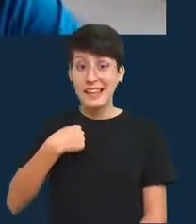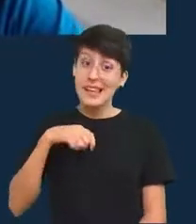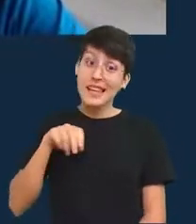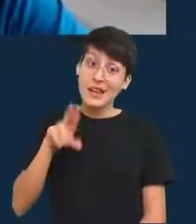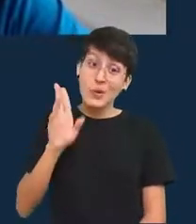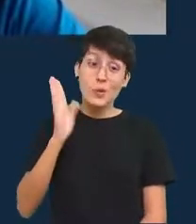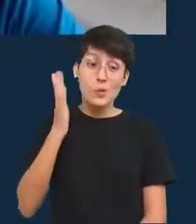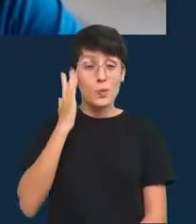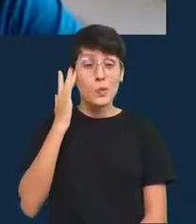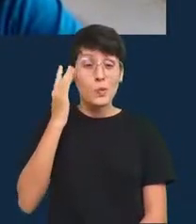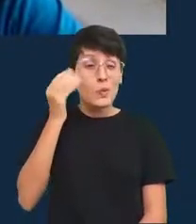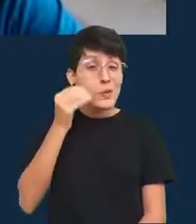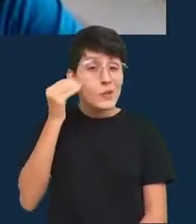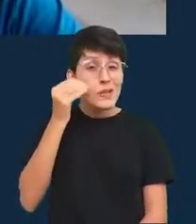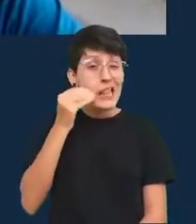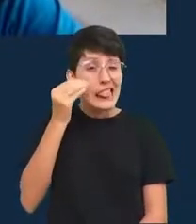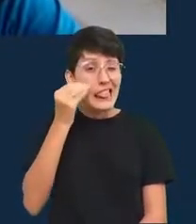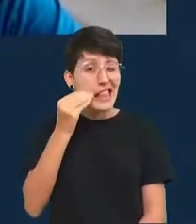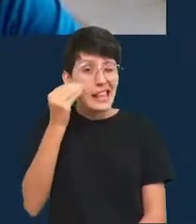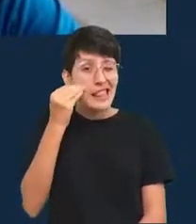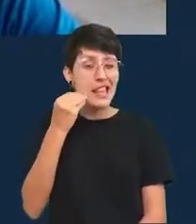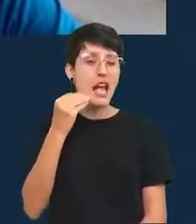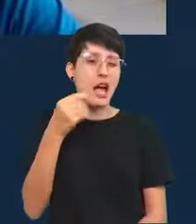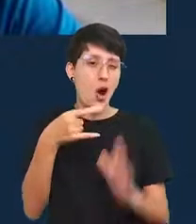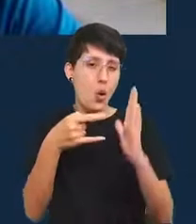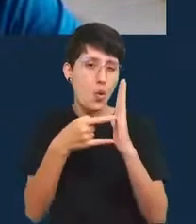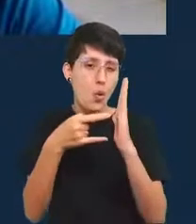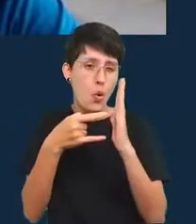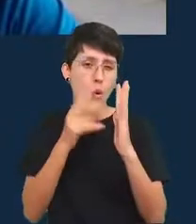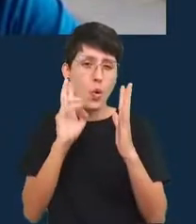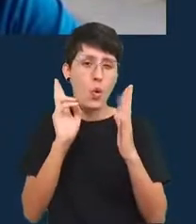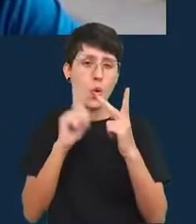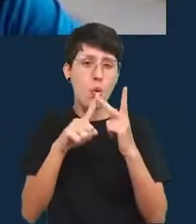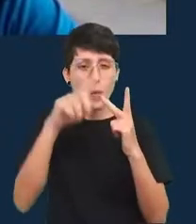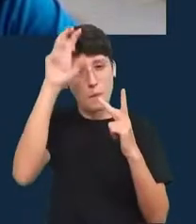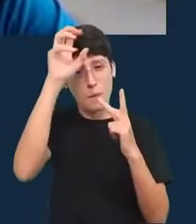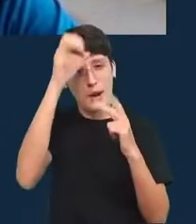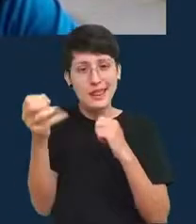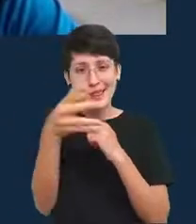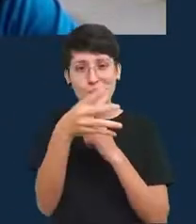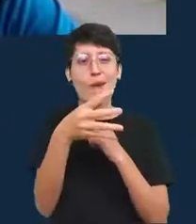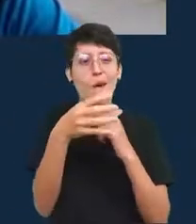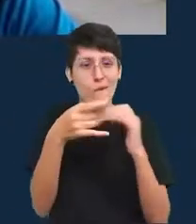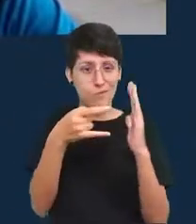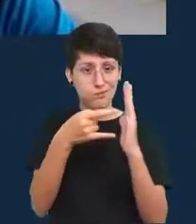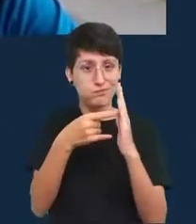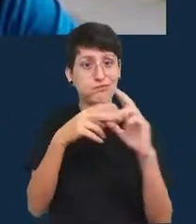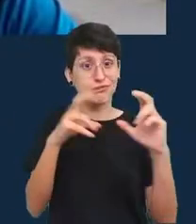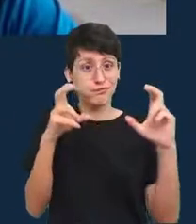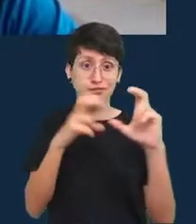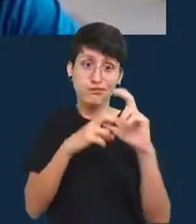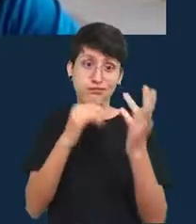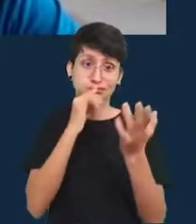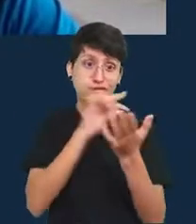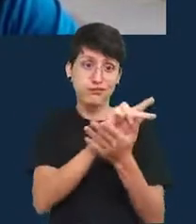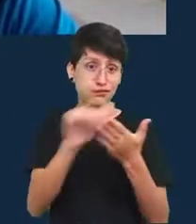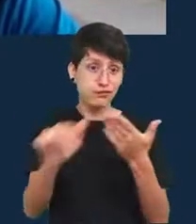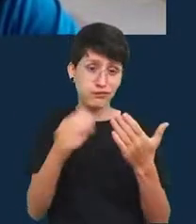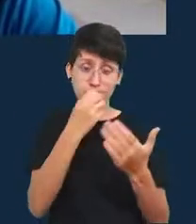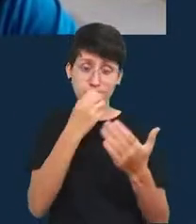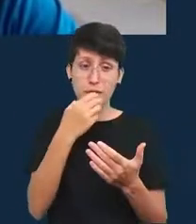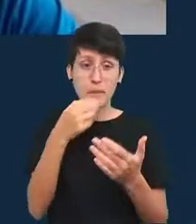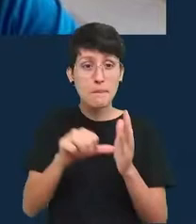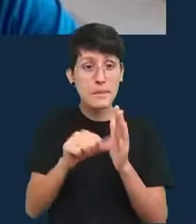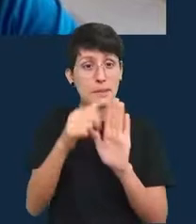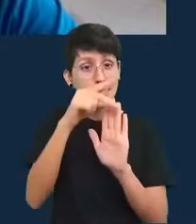eu experimentaria com códigos aprender uma linguagem de programação que é muito útil vocês podem para os primeiros projetos